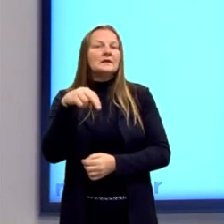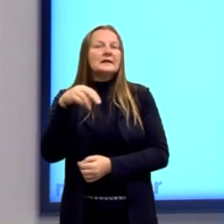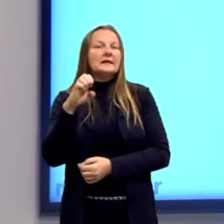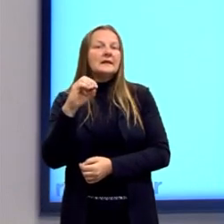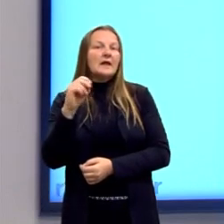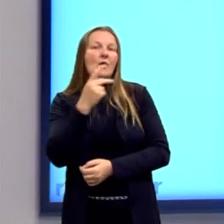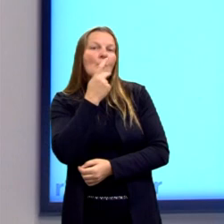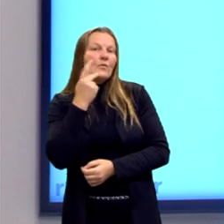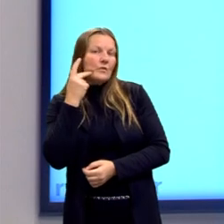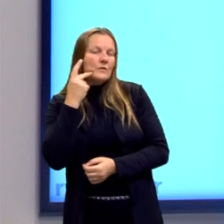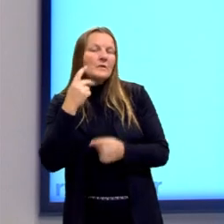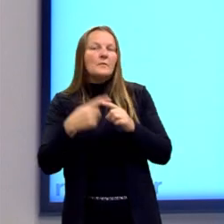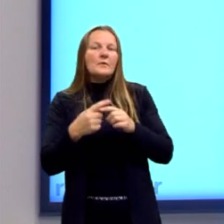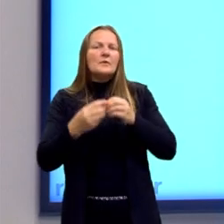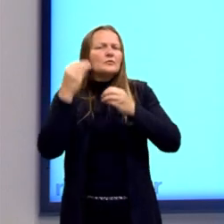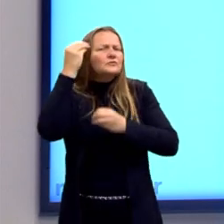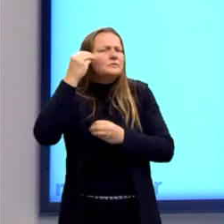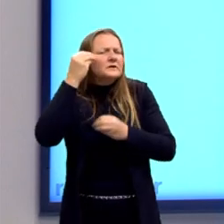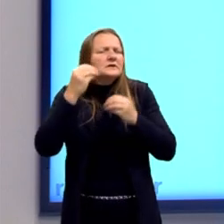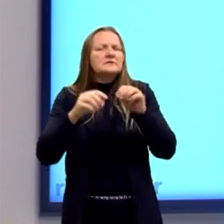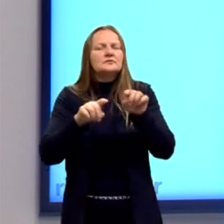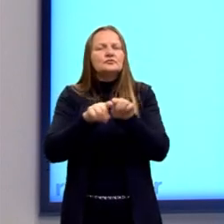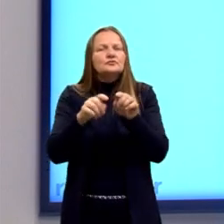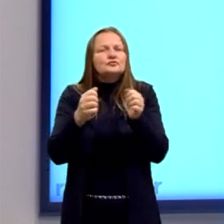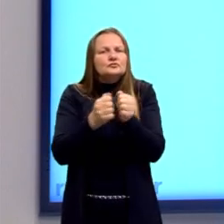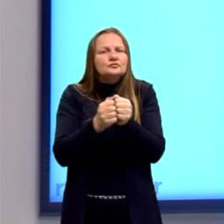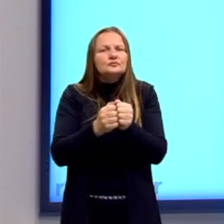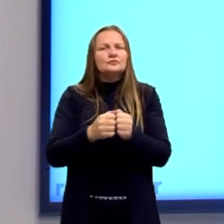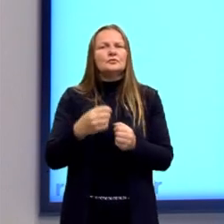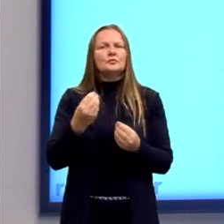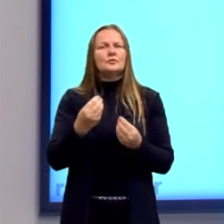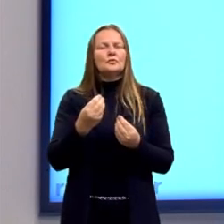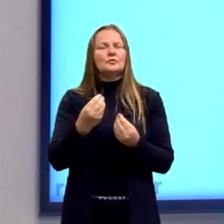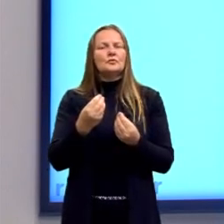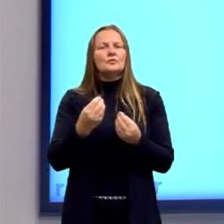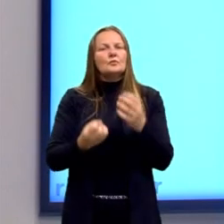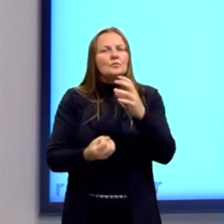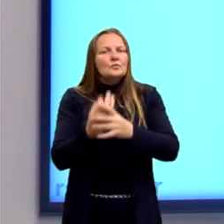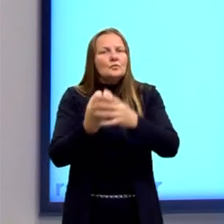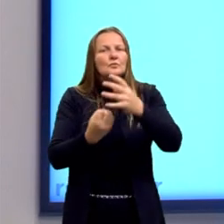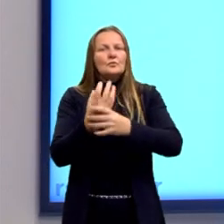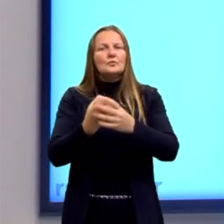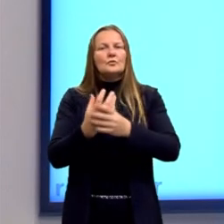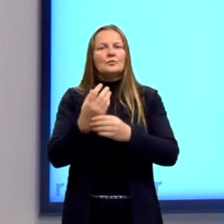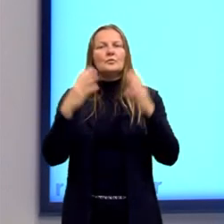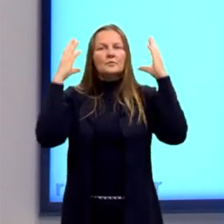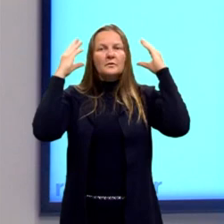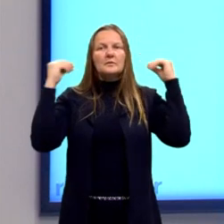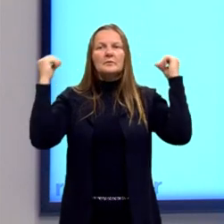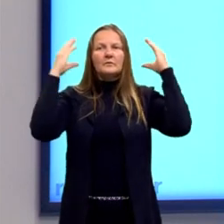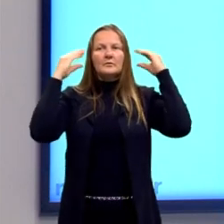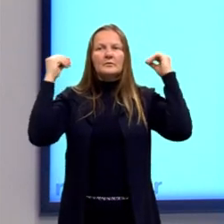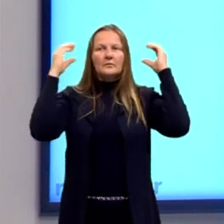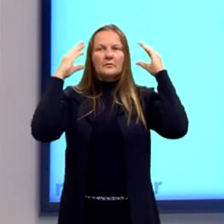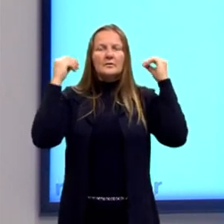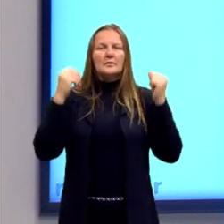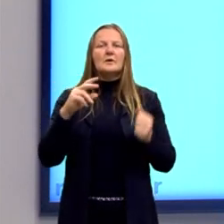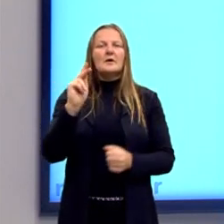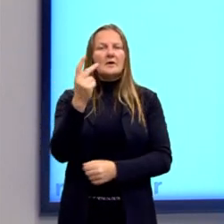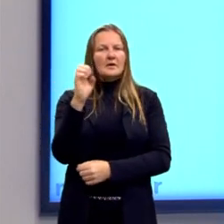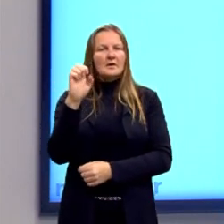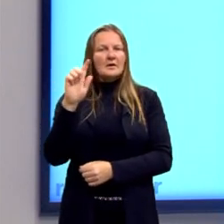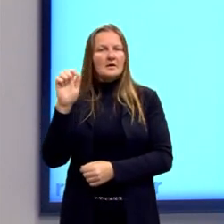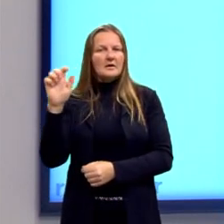acreditava muito na questão das experiências. Aqui, nós já vimos, surge o Hegel, o Hegel e a dialética, nós já